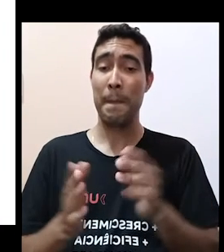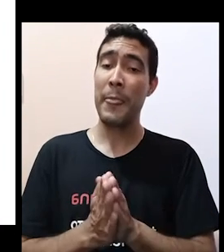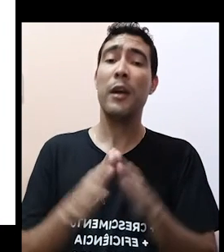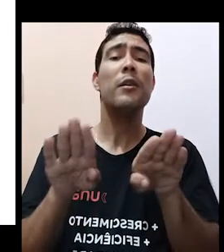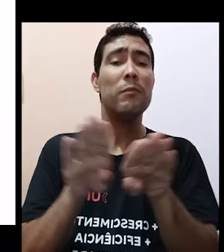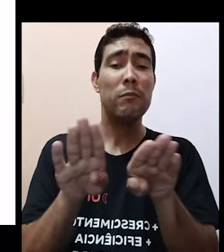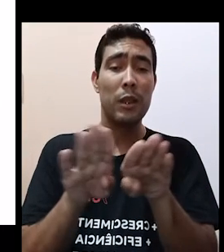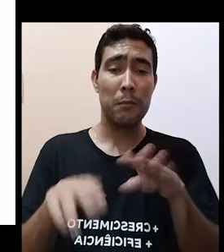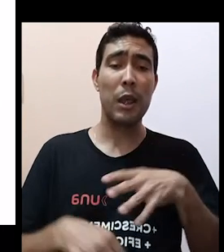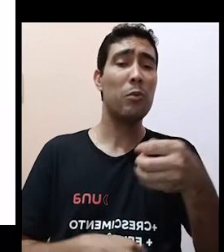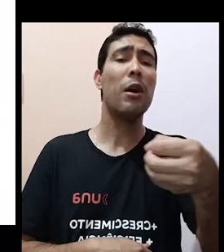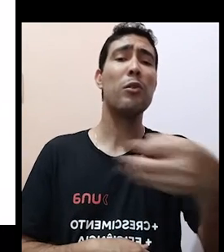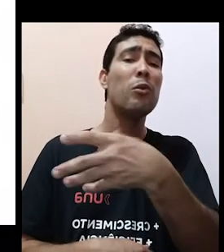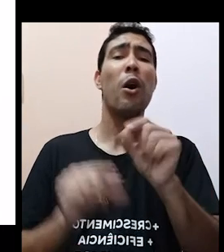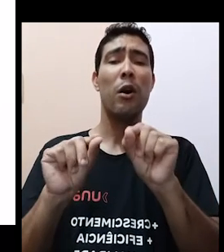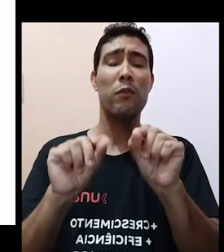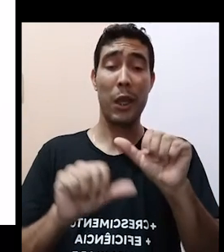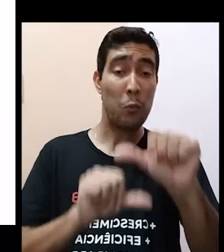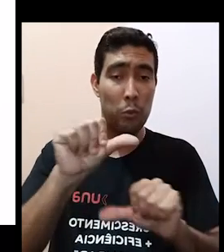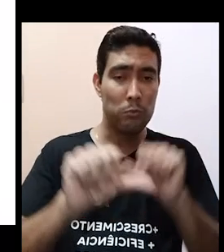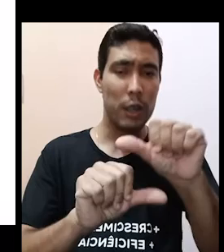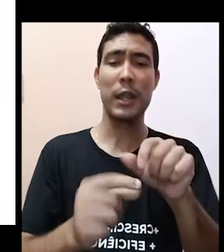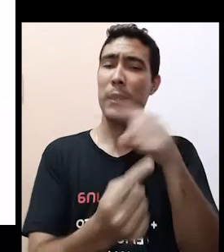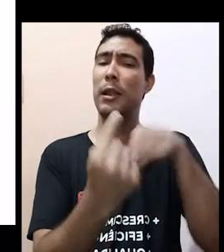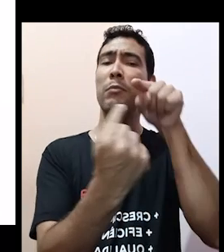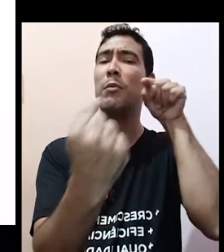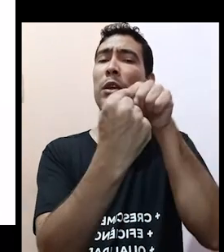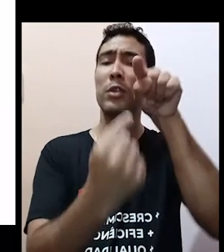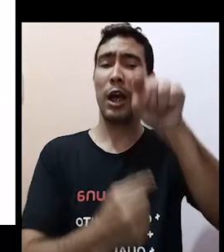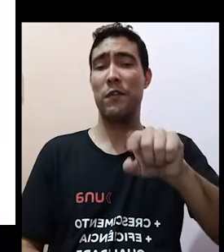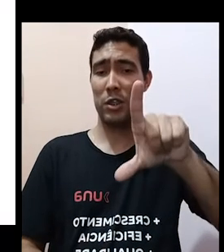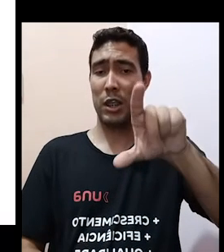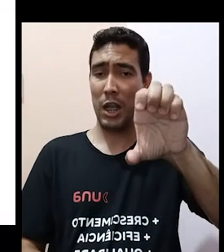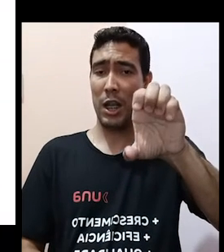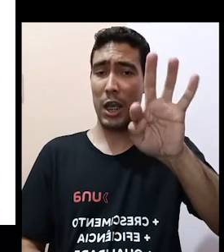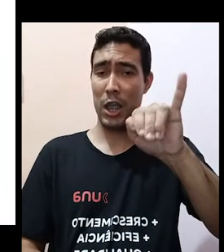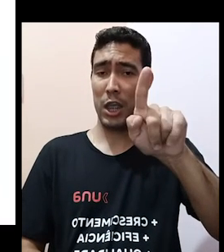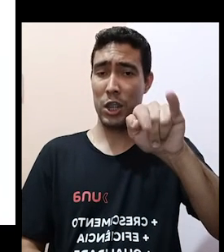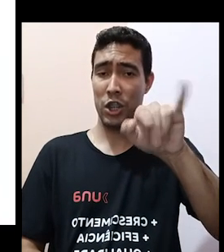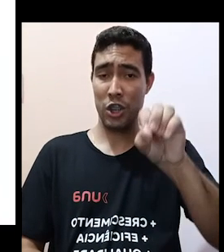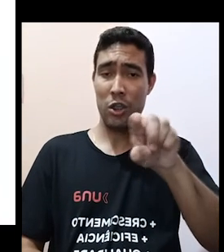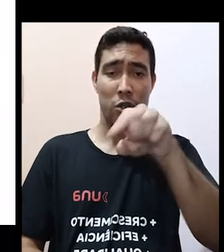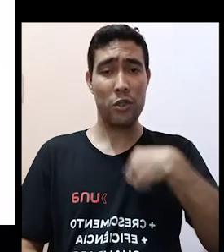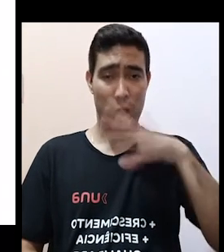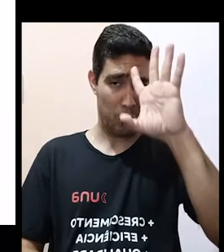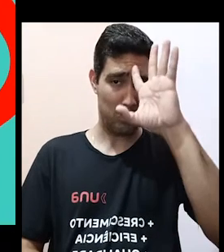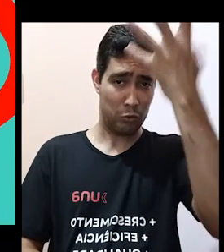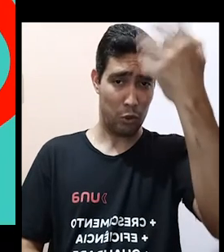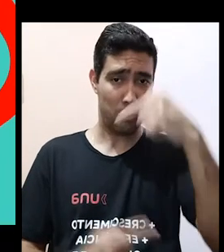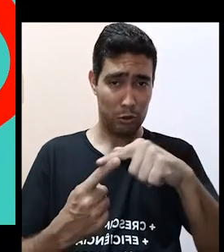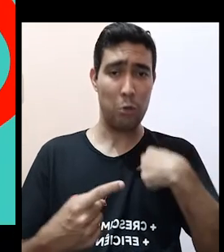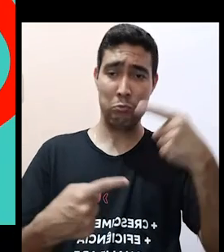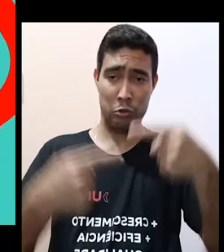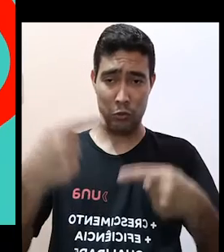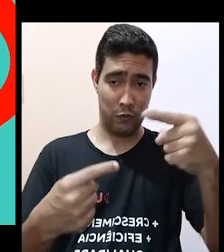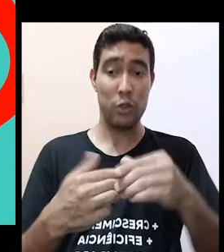e uma nova mudança na perspectiva de litígio, na cultura de solução de conflitos. E agora,